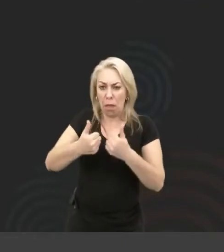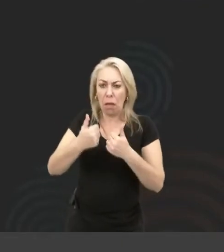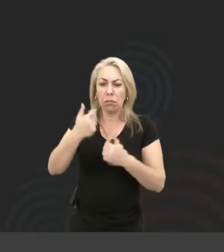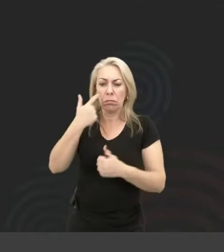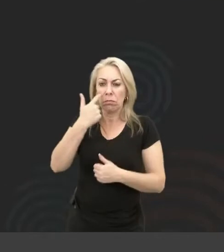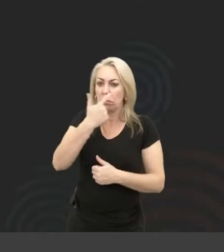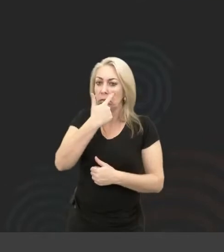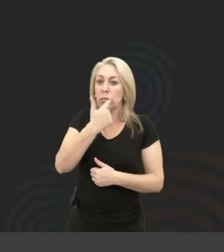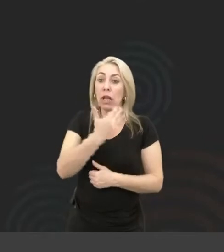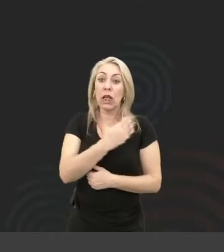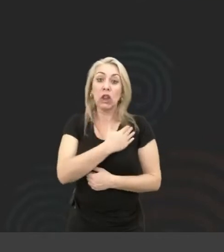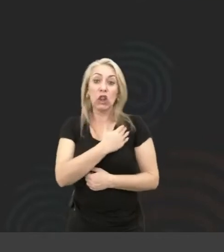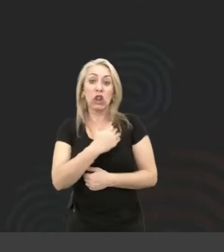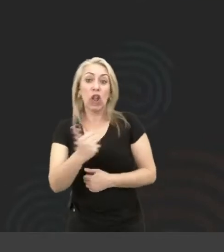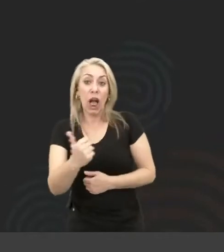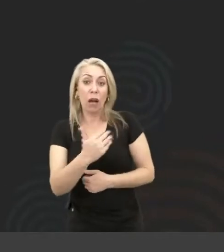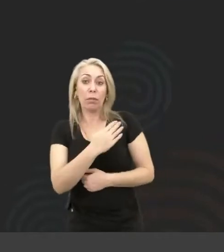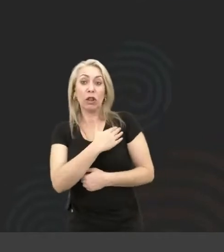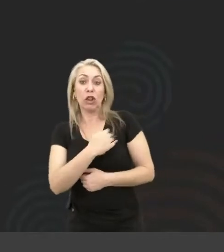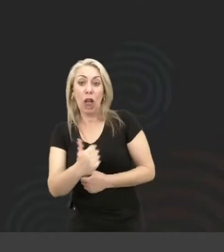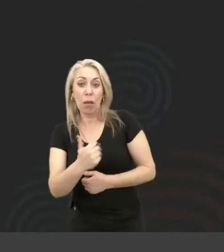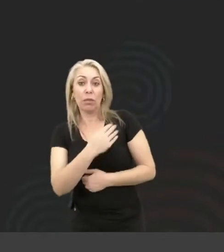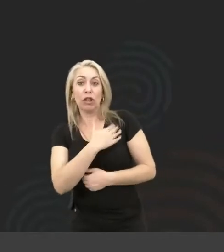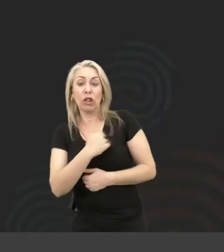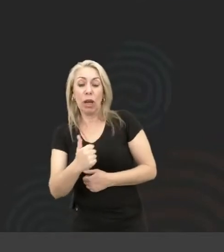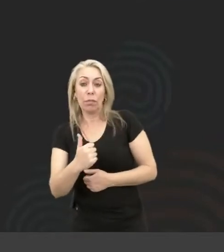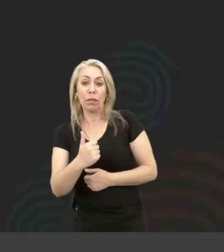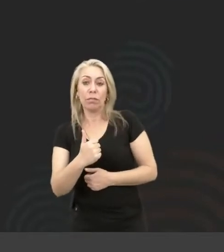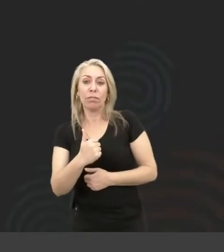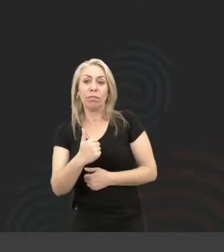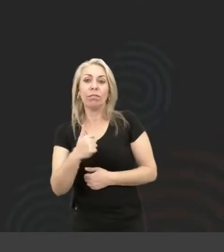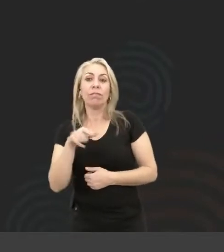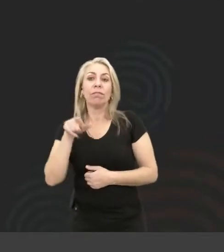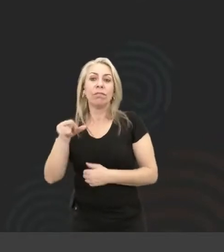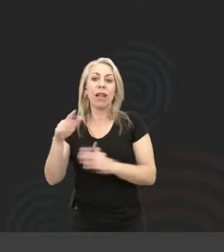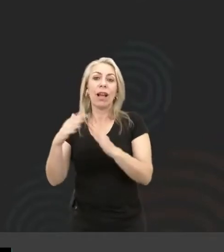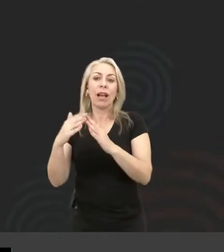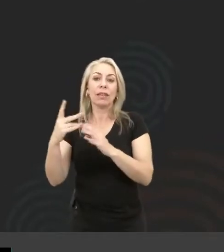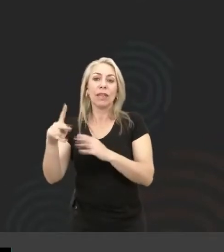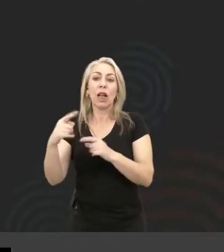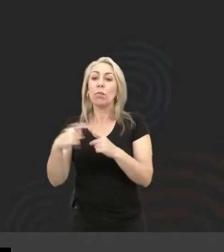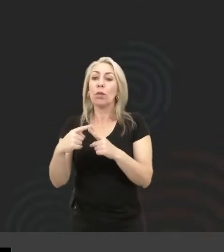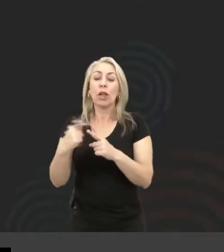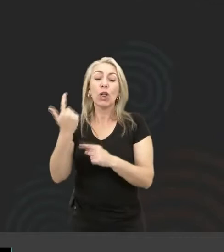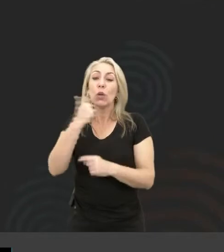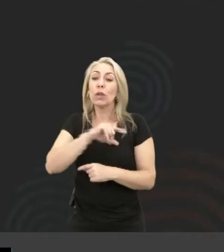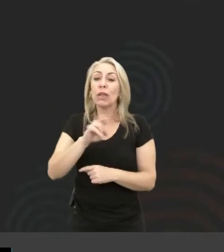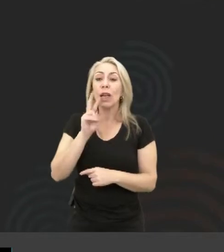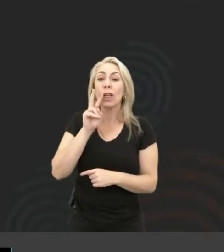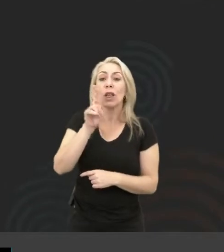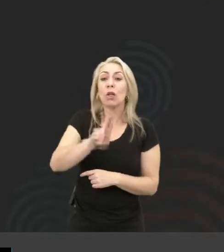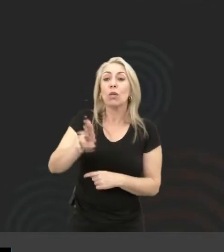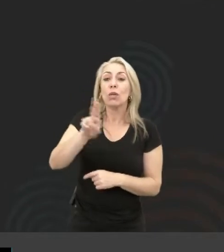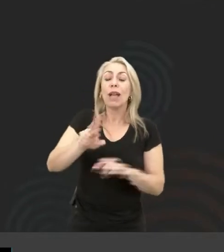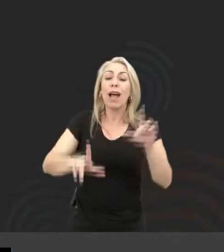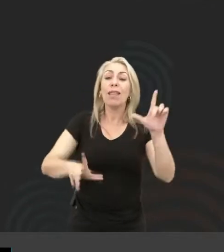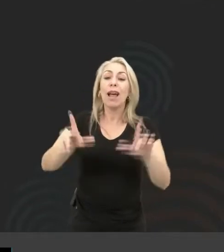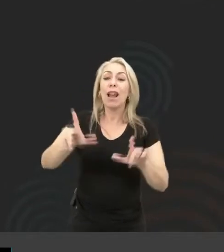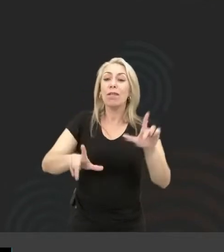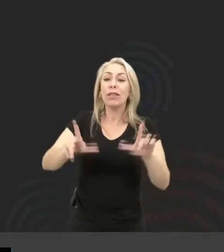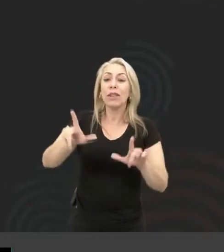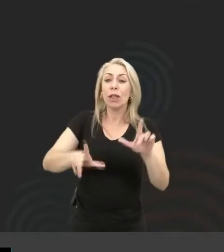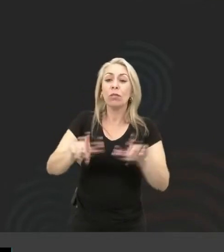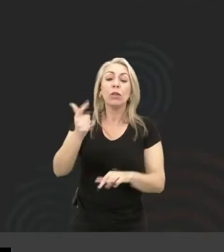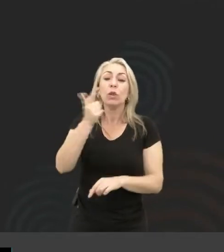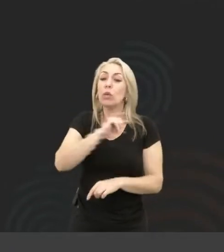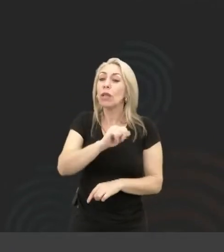me chama o tempo todo na casa dela porque ela não está conseguindo usar a TV, porque ela não está conseguindo usar